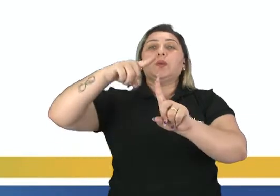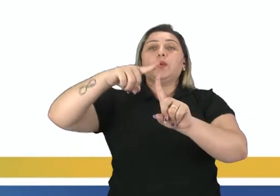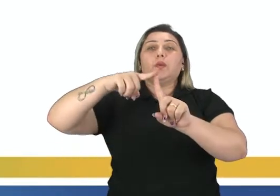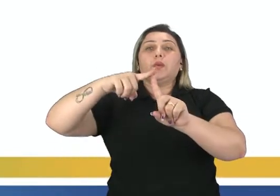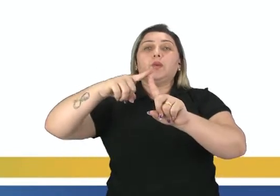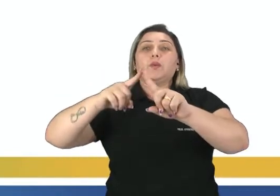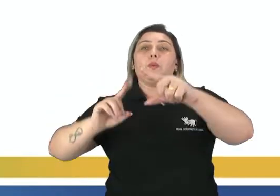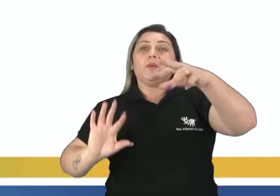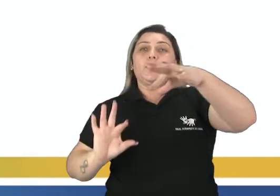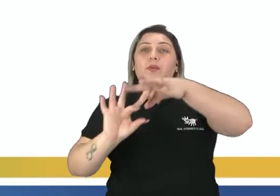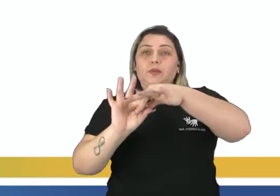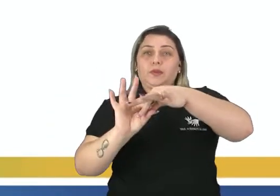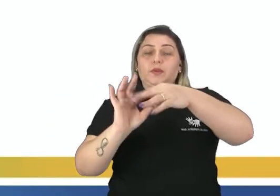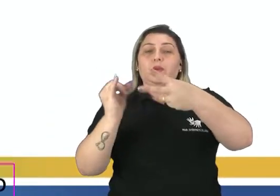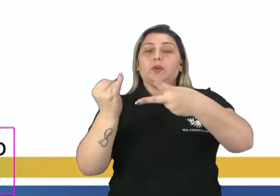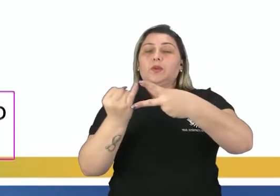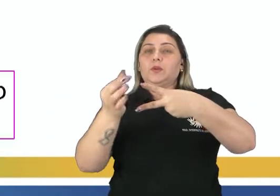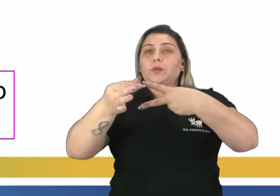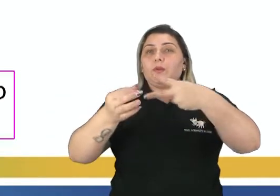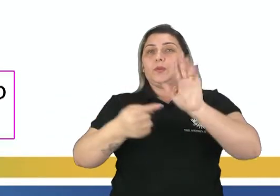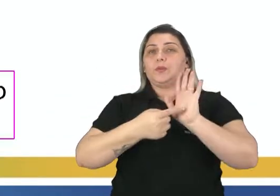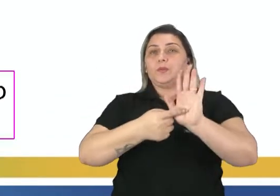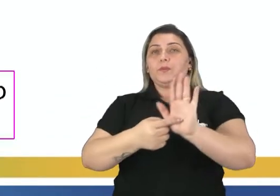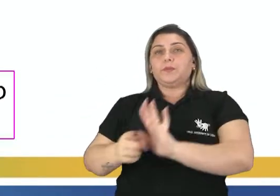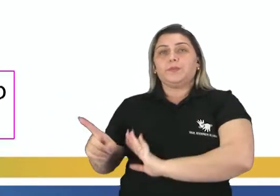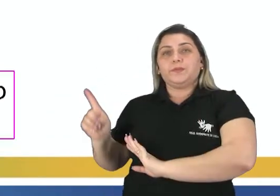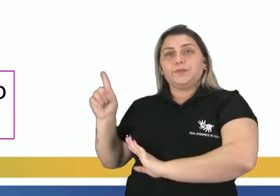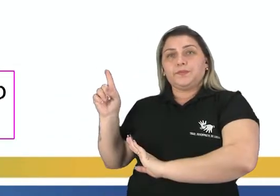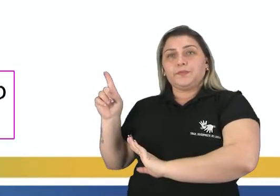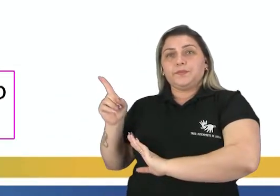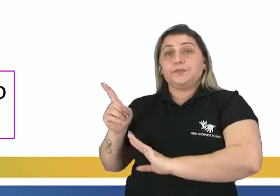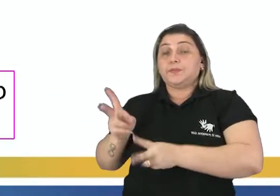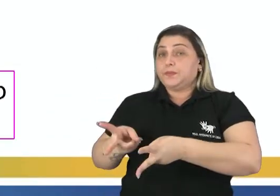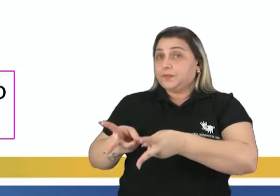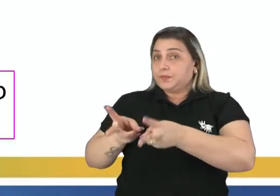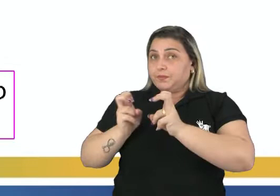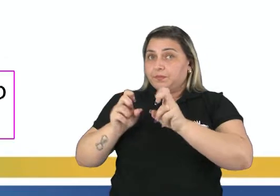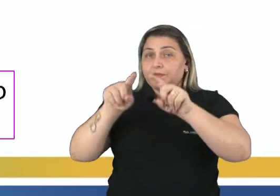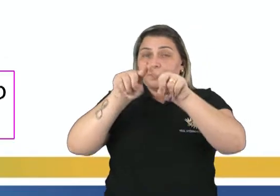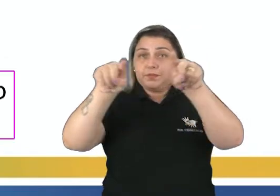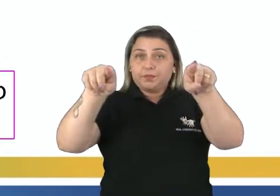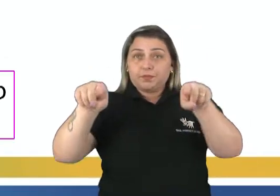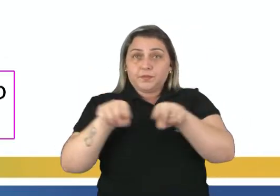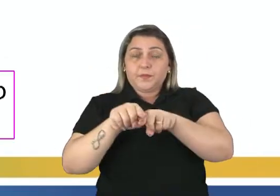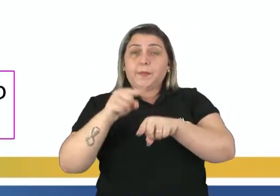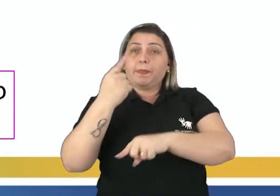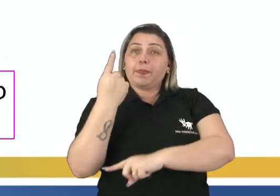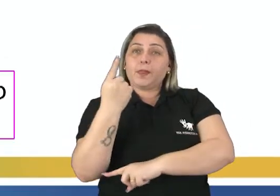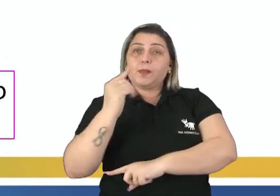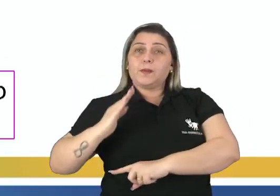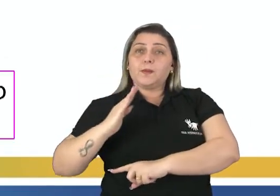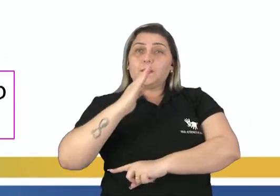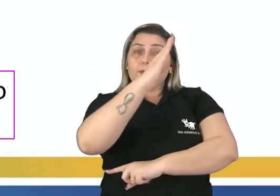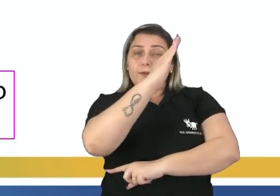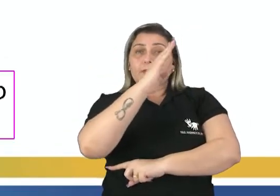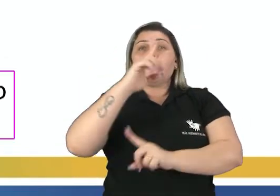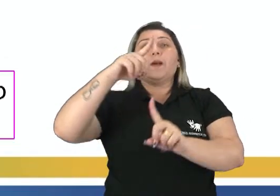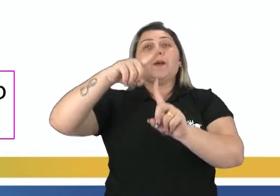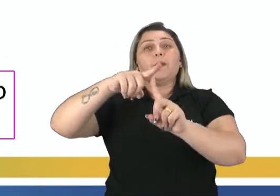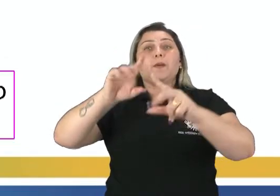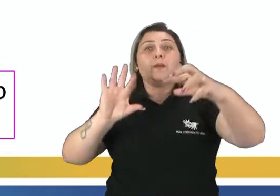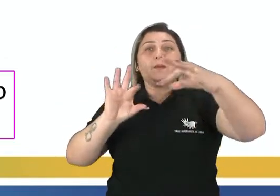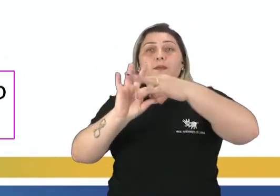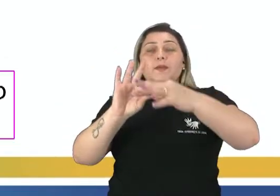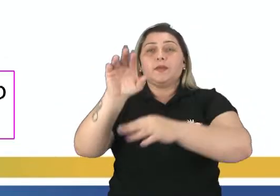destaque. Então percebam aí que no quadrado parte uma diagonal do vértice A, já no